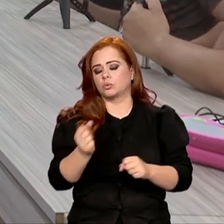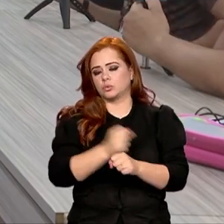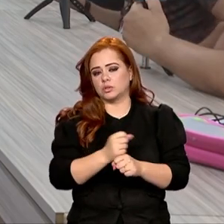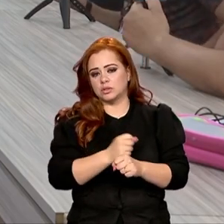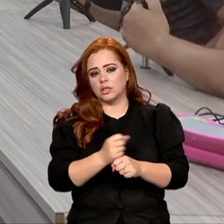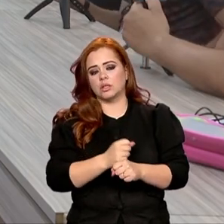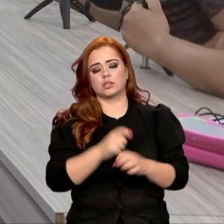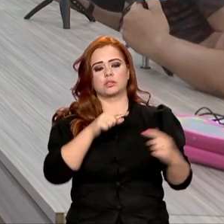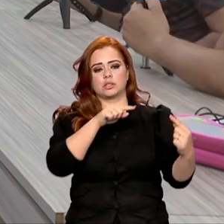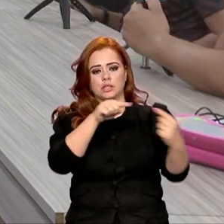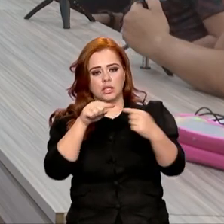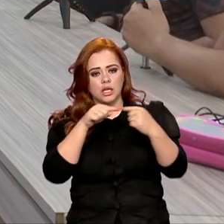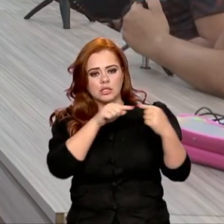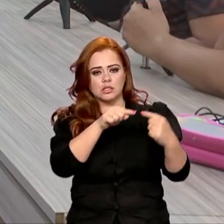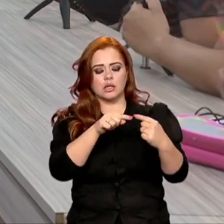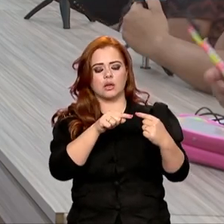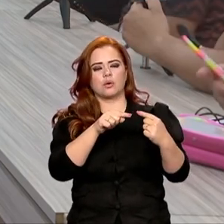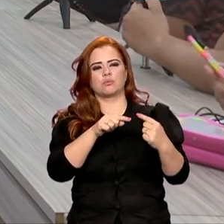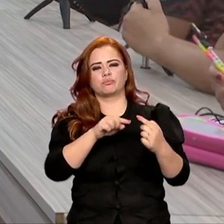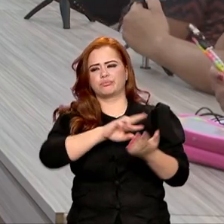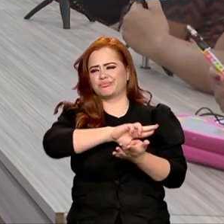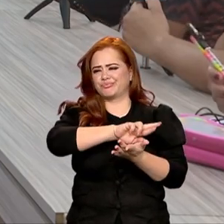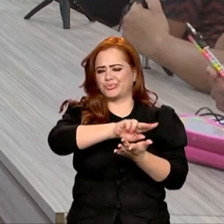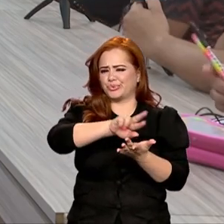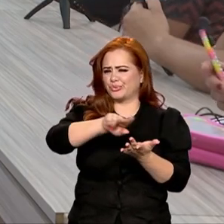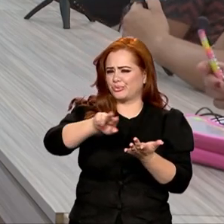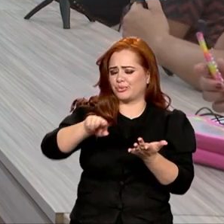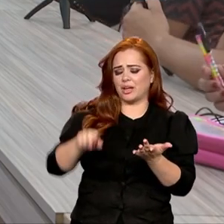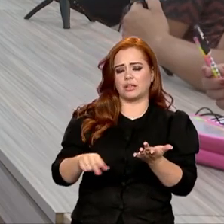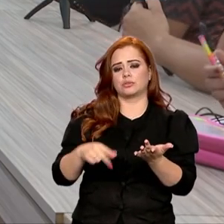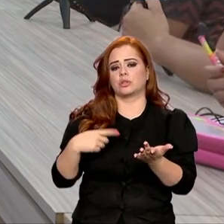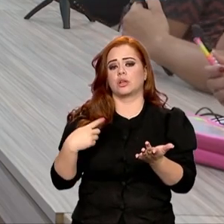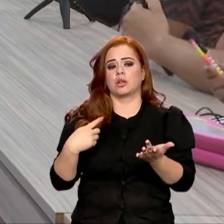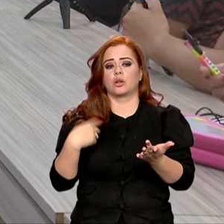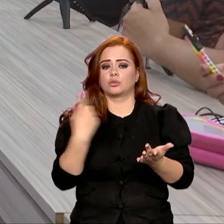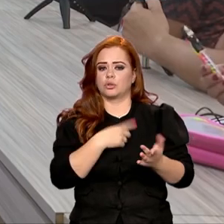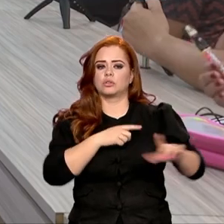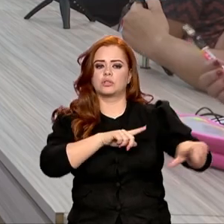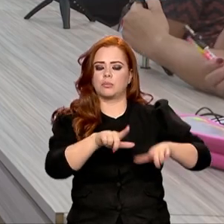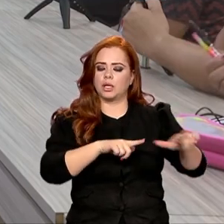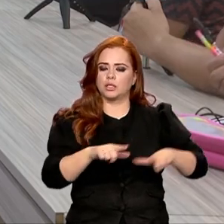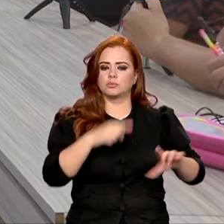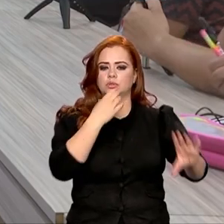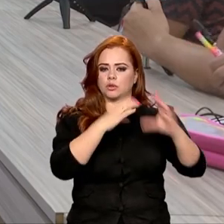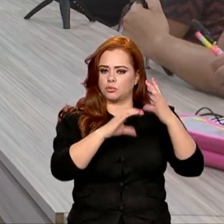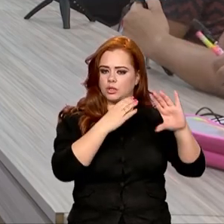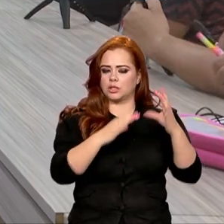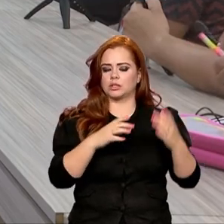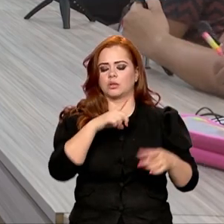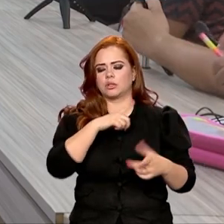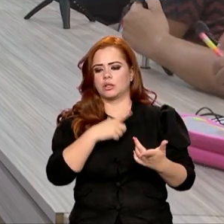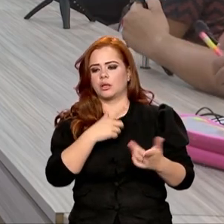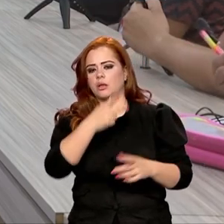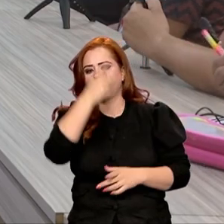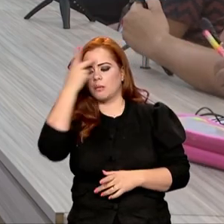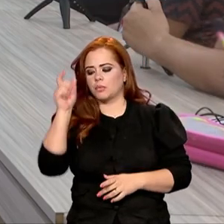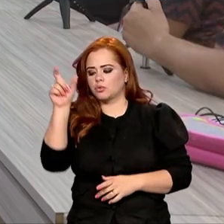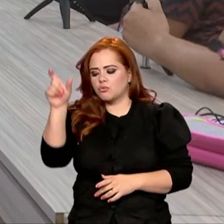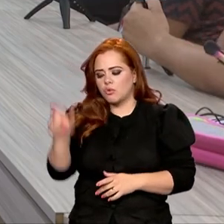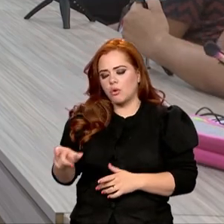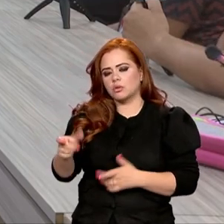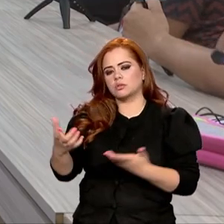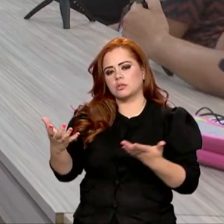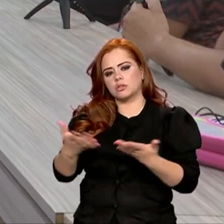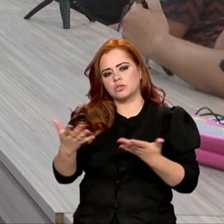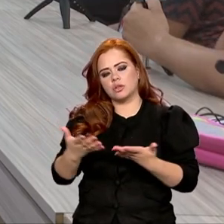essa interligação, pelos Ns. Nós que trabalhamos na comunicação aqui, tem uma galera que já estava, a nossa